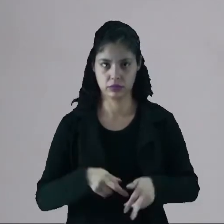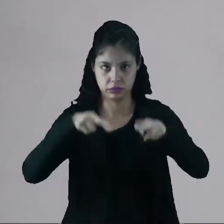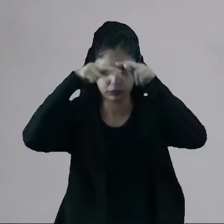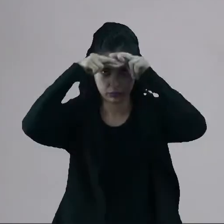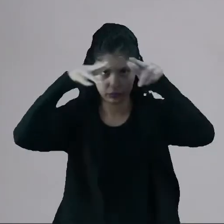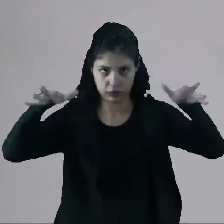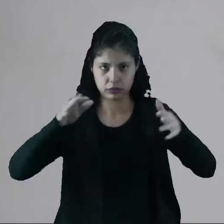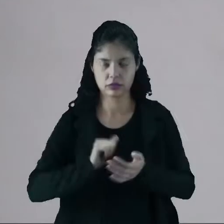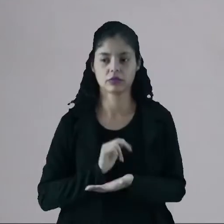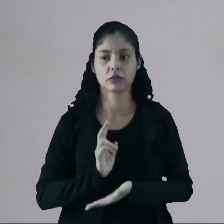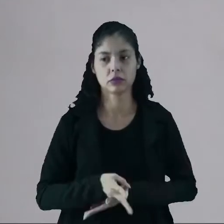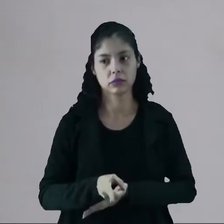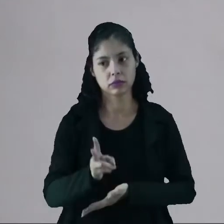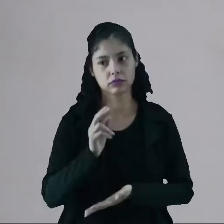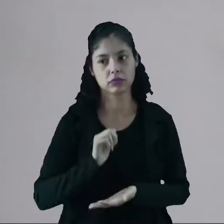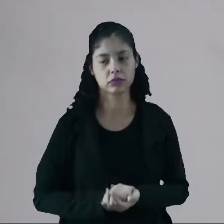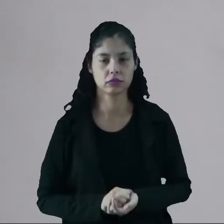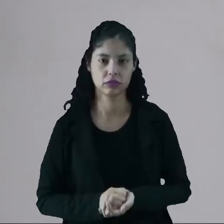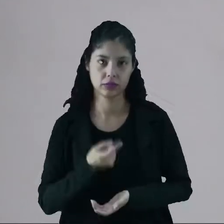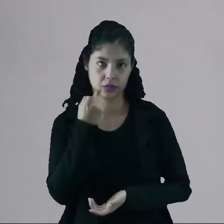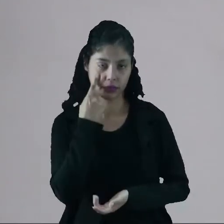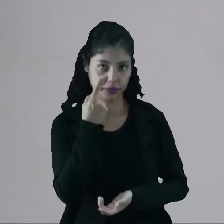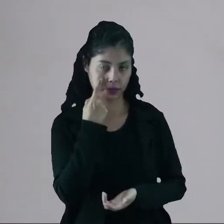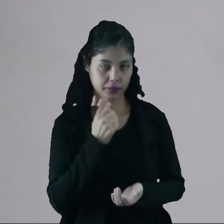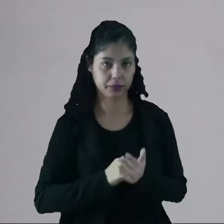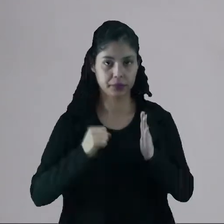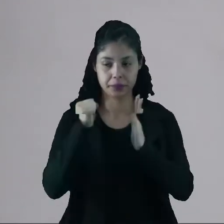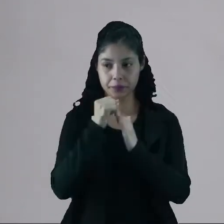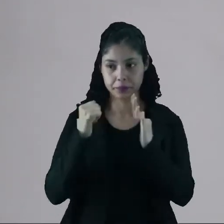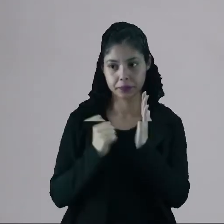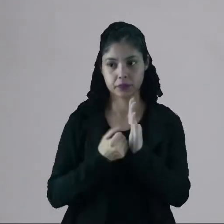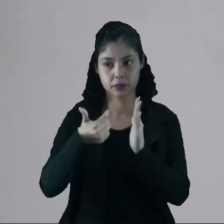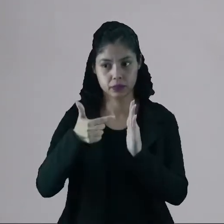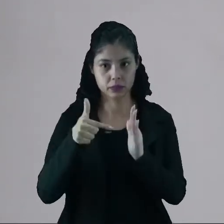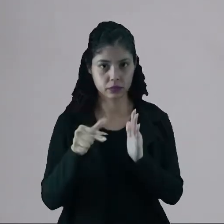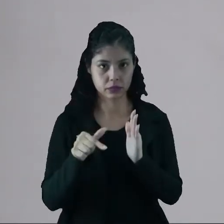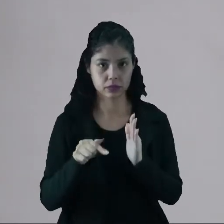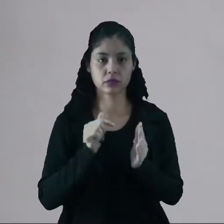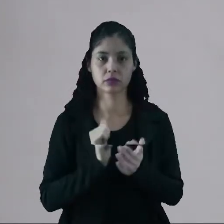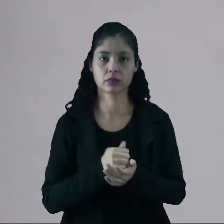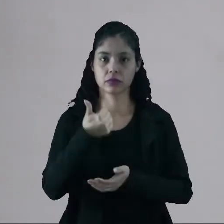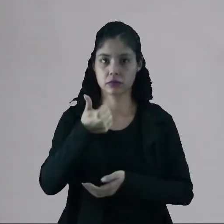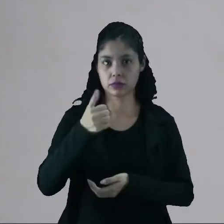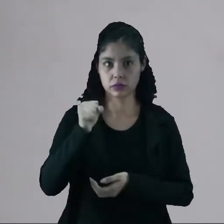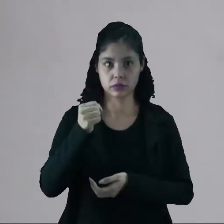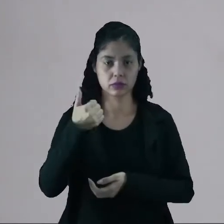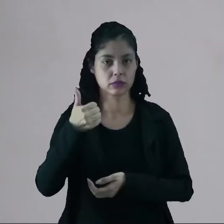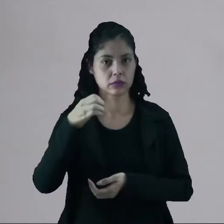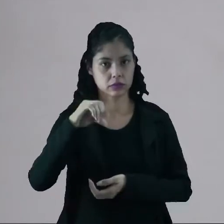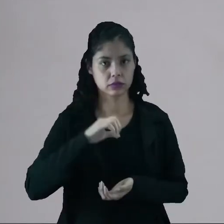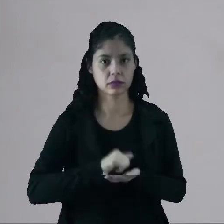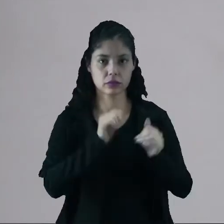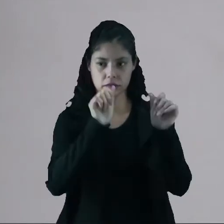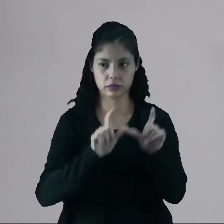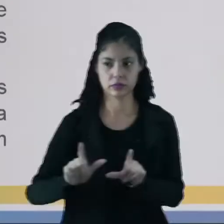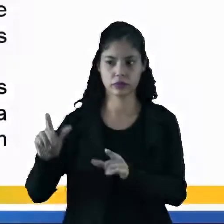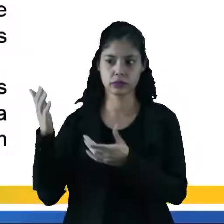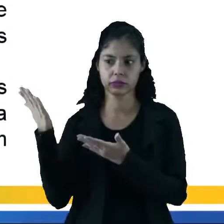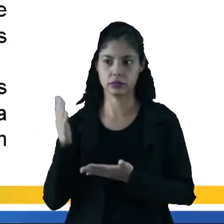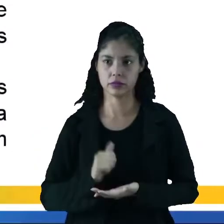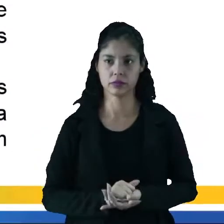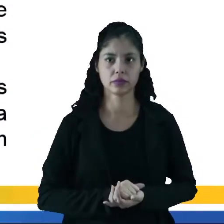eu continuo com a Idade Moderna. E aí vamos ver um pouquinho. Século XVII, XVIII e XIX. Acompanhe comigo no slide.